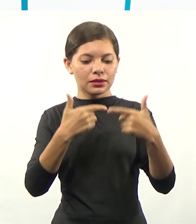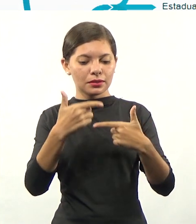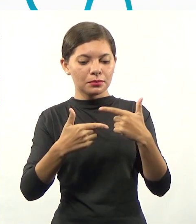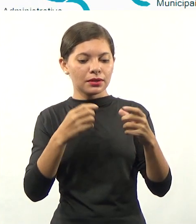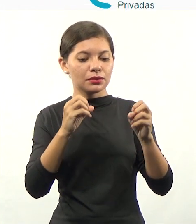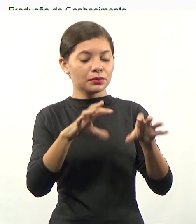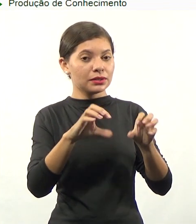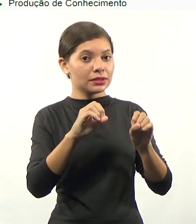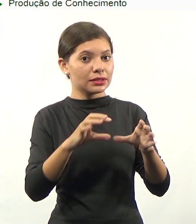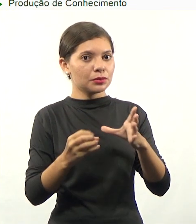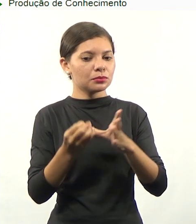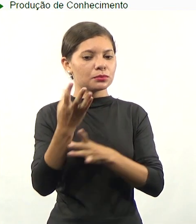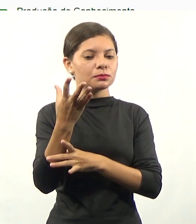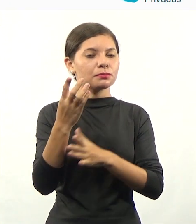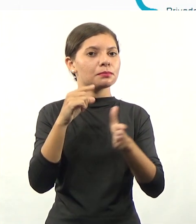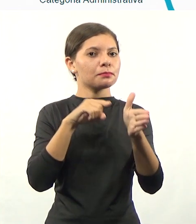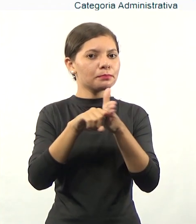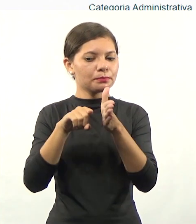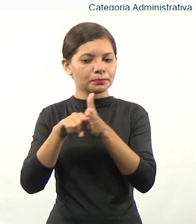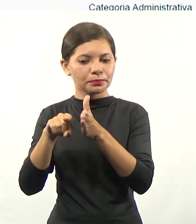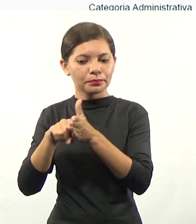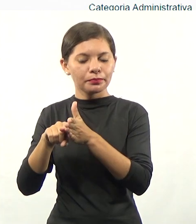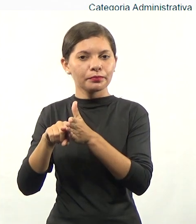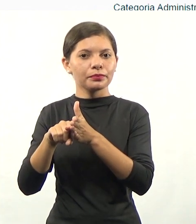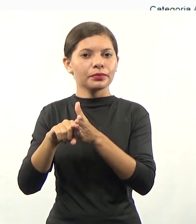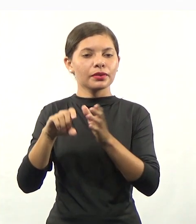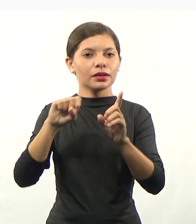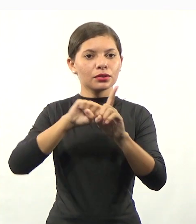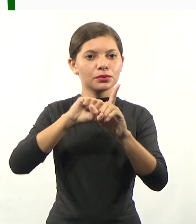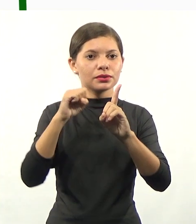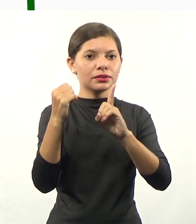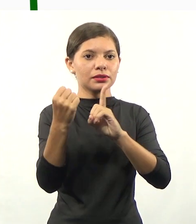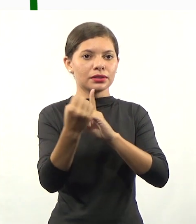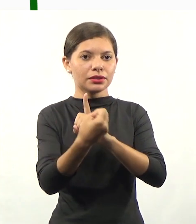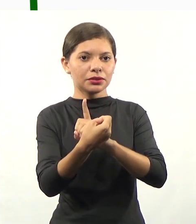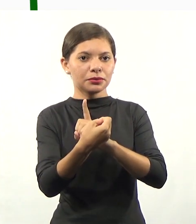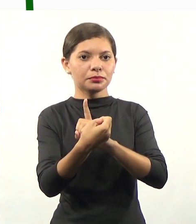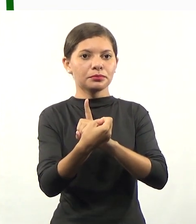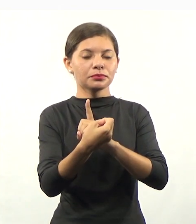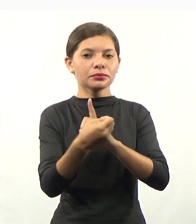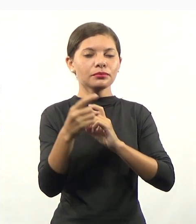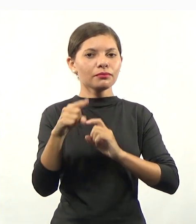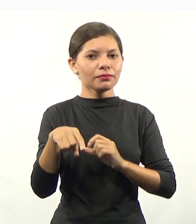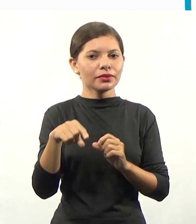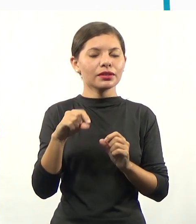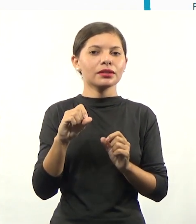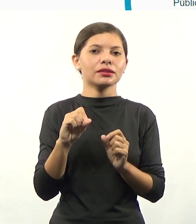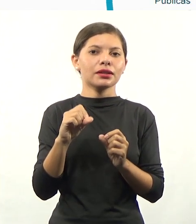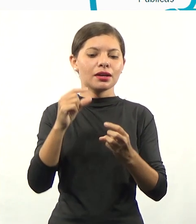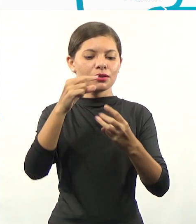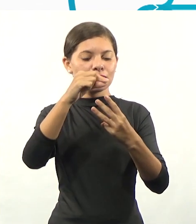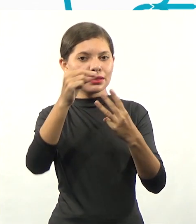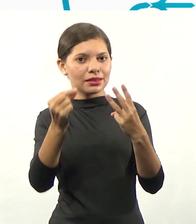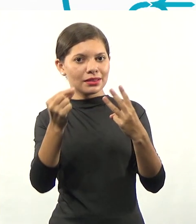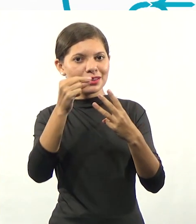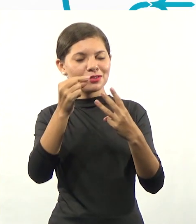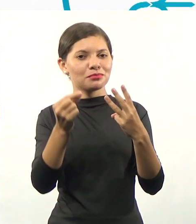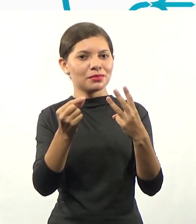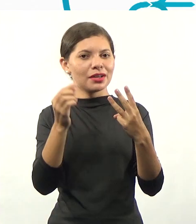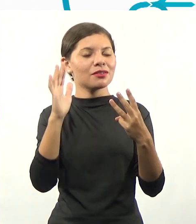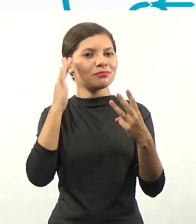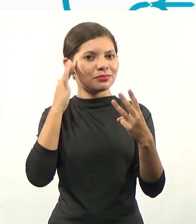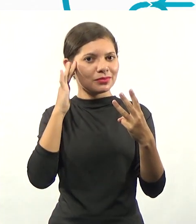que foi produzido na pesquisa, para a comunidade. Essa é a lógica do tripé